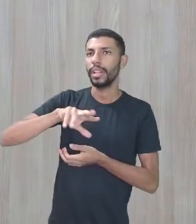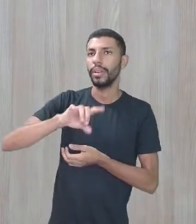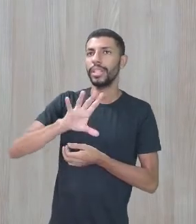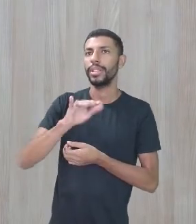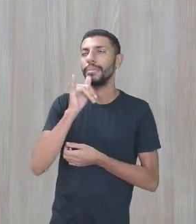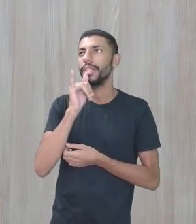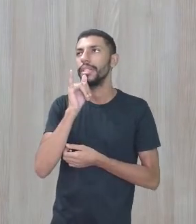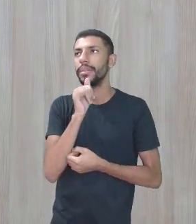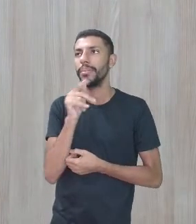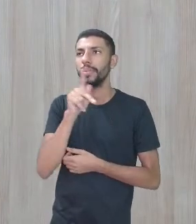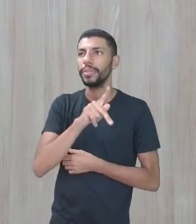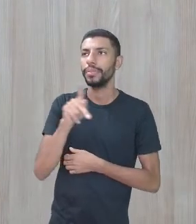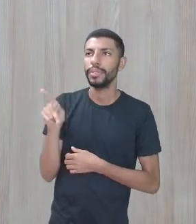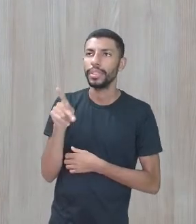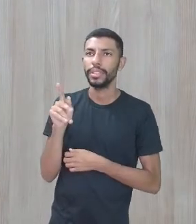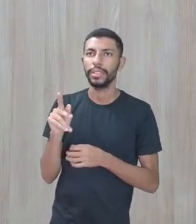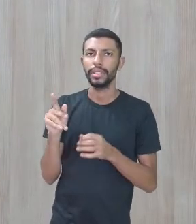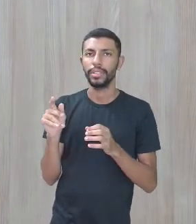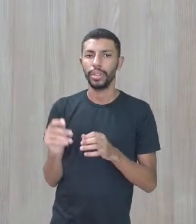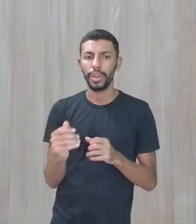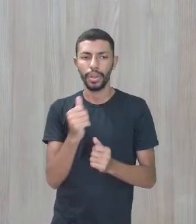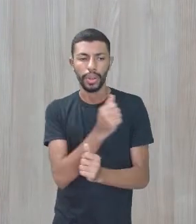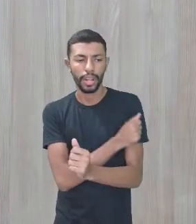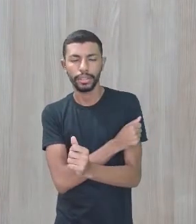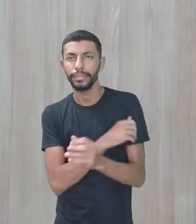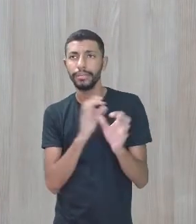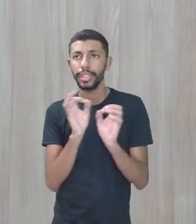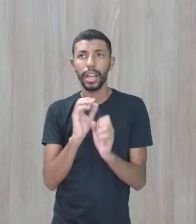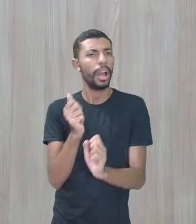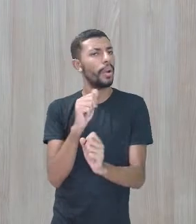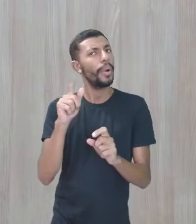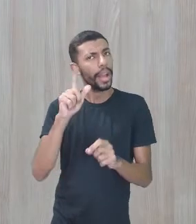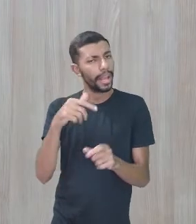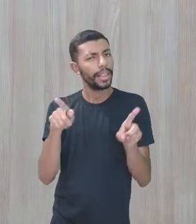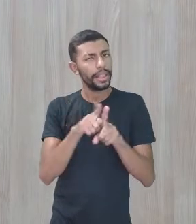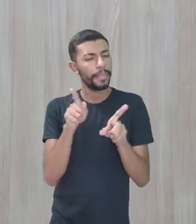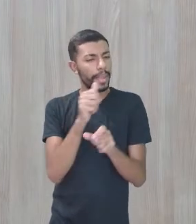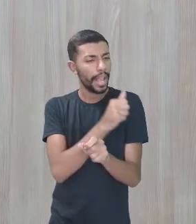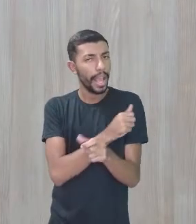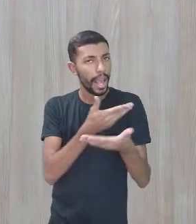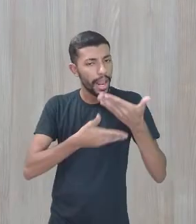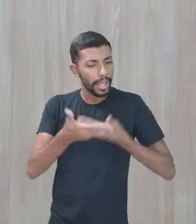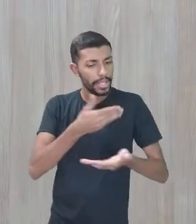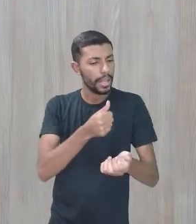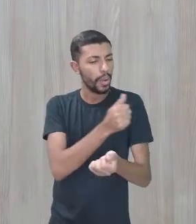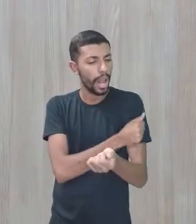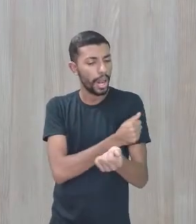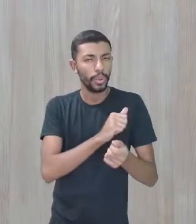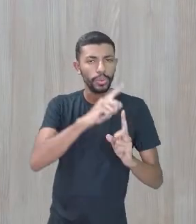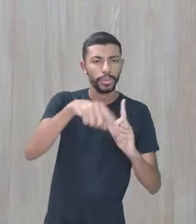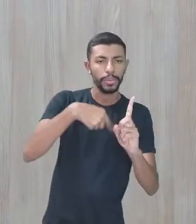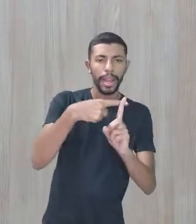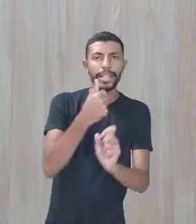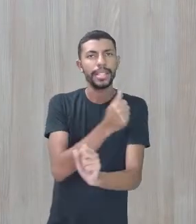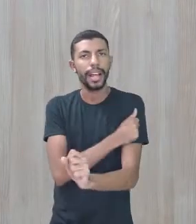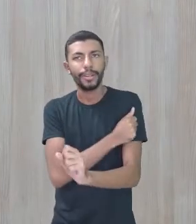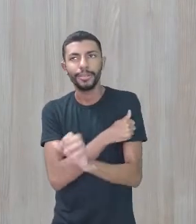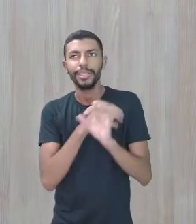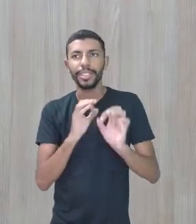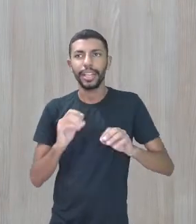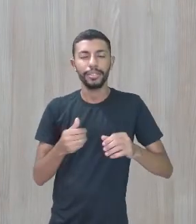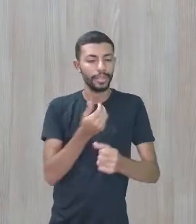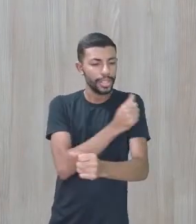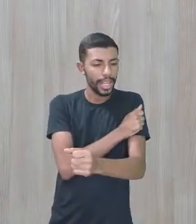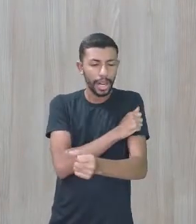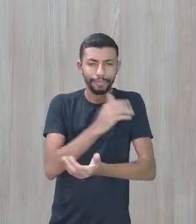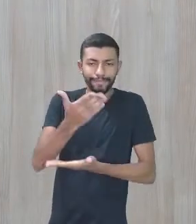professor, professor, estudante. Não, é estudante, estudante também. Então, um vai estar cuidando do outro.